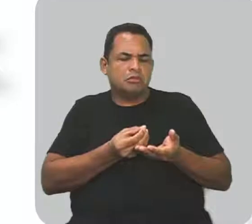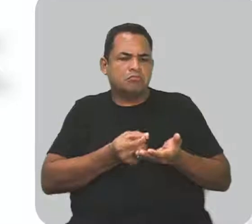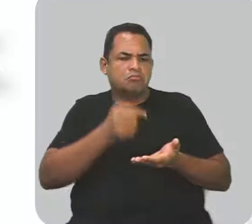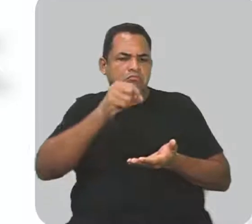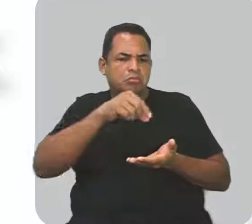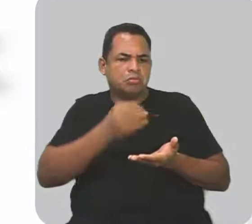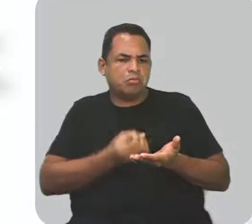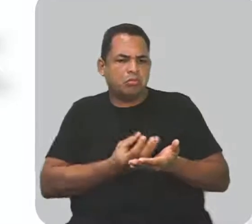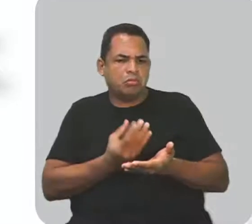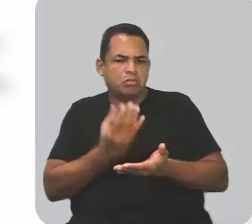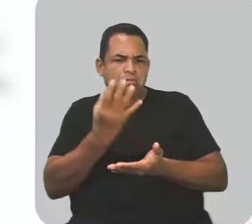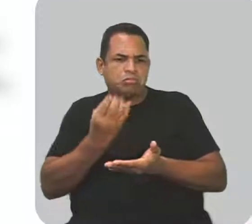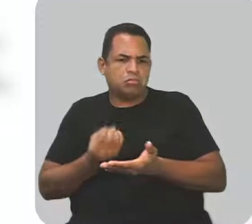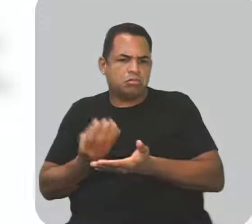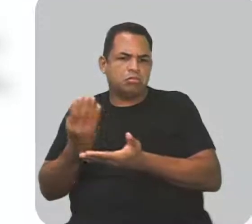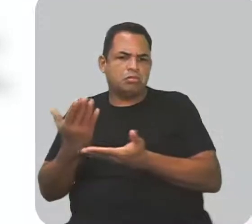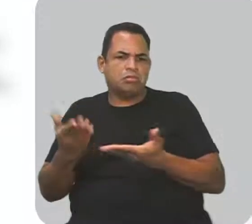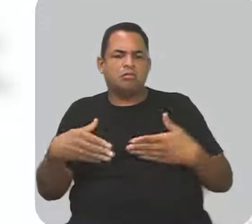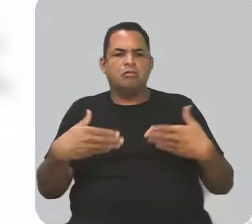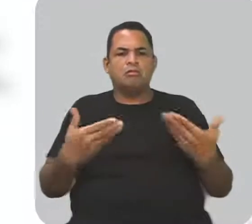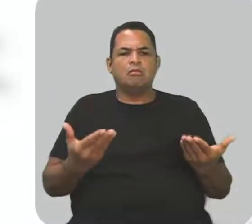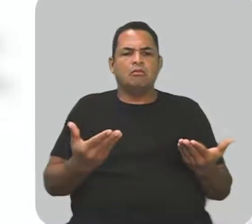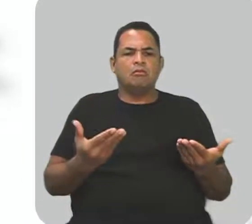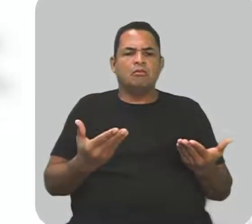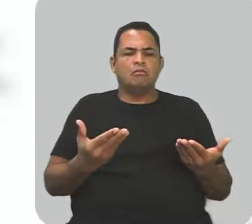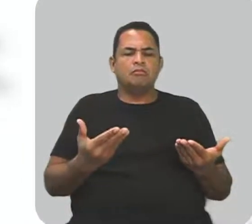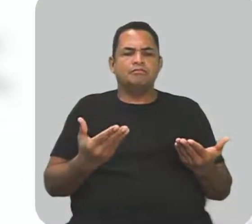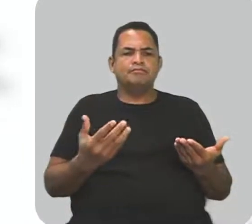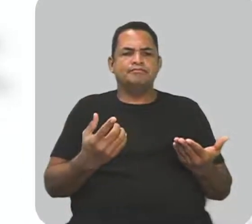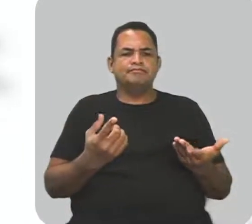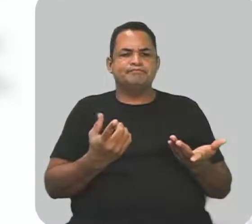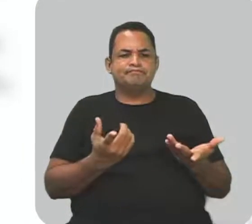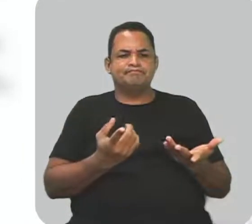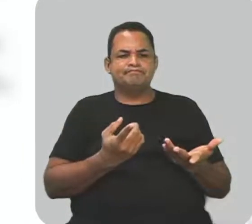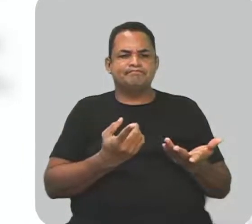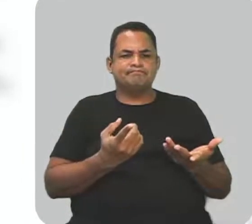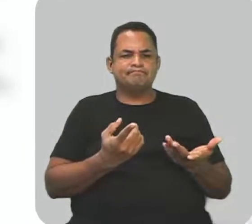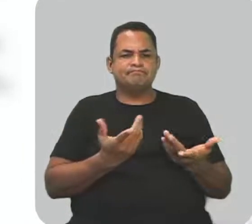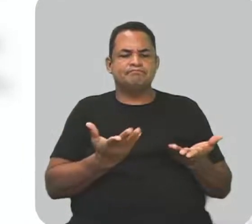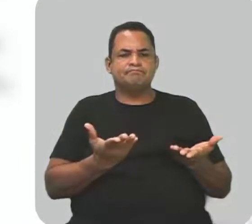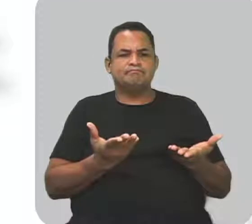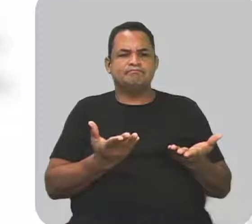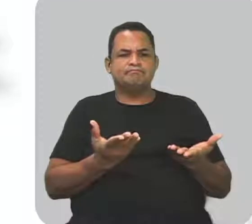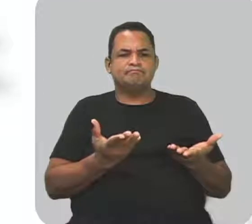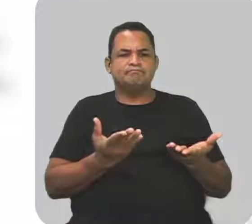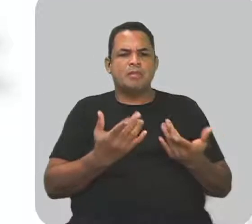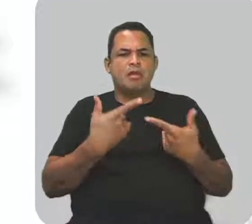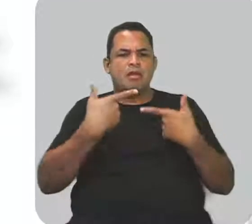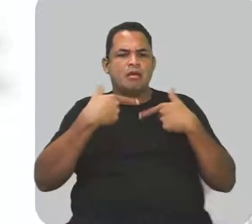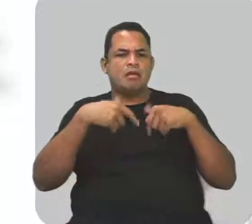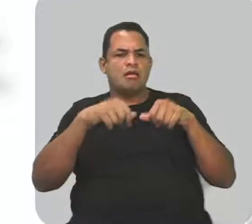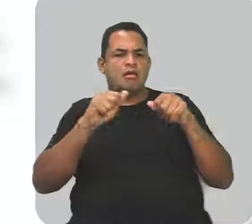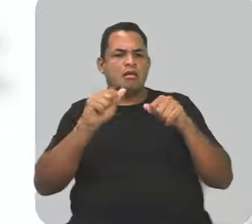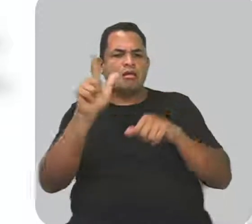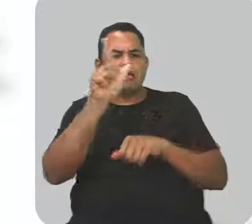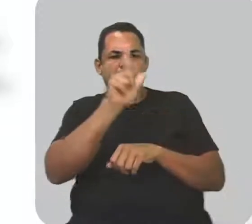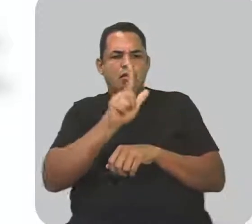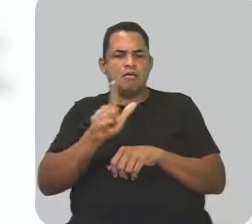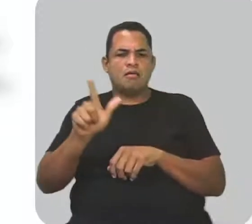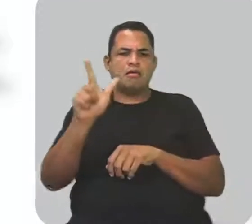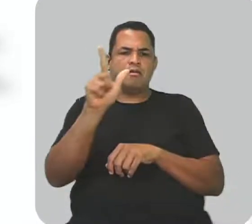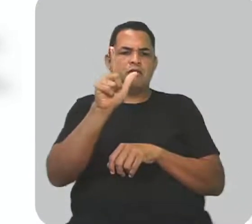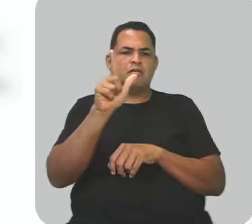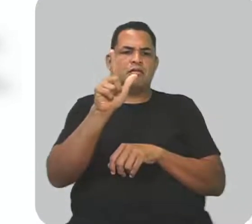de plantas, né? Então, aí, vamos dizer assim, na linguagem literária,